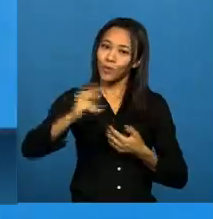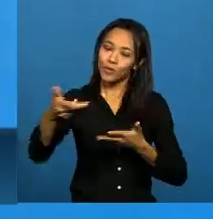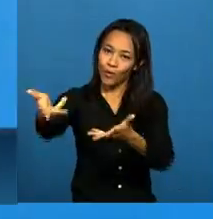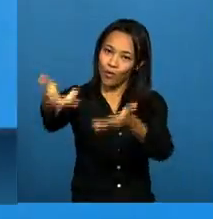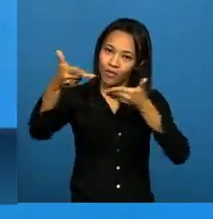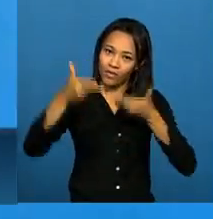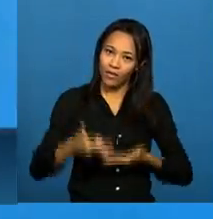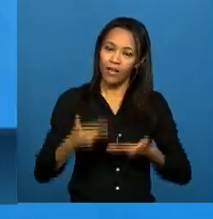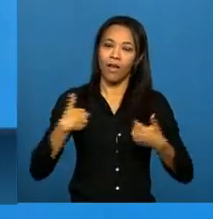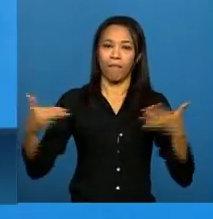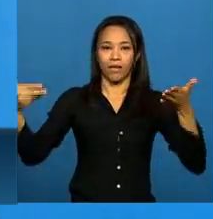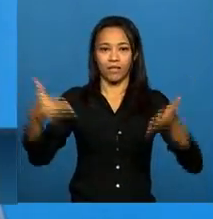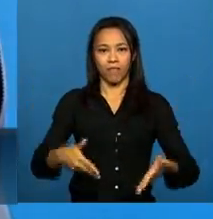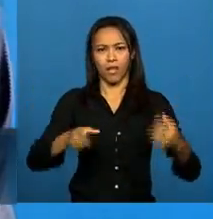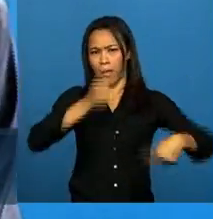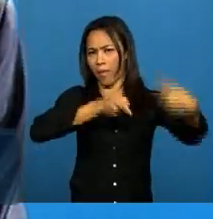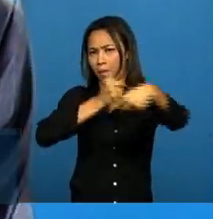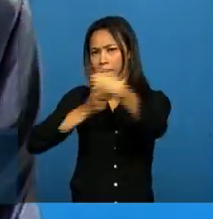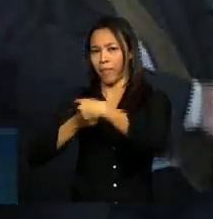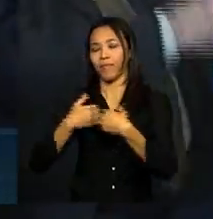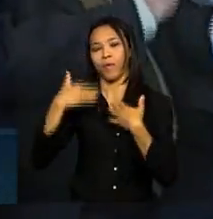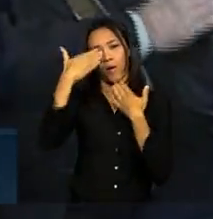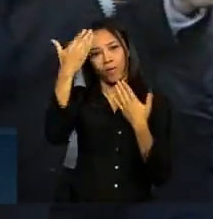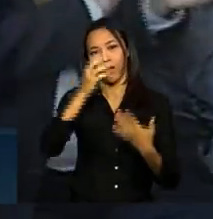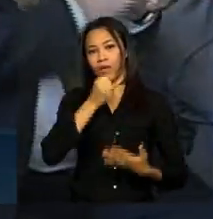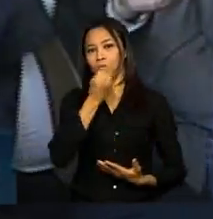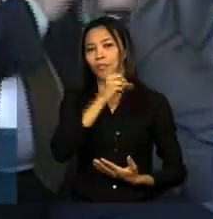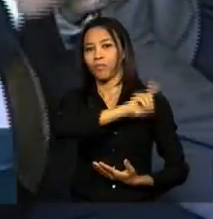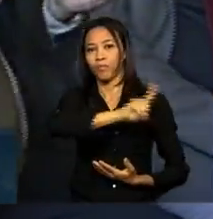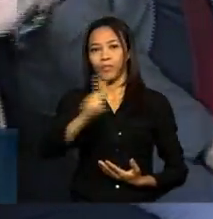então, a participar do nosso debate. Muito obrigado e um bom dia.